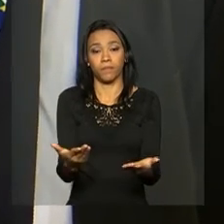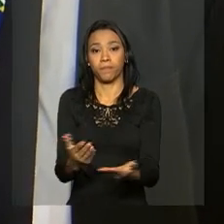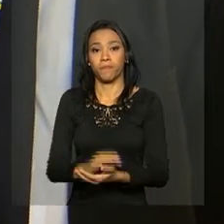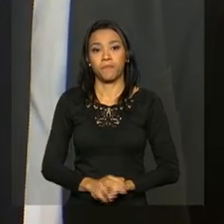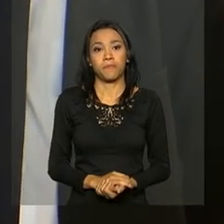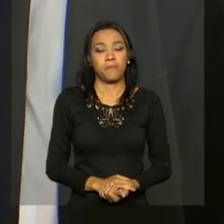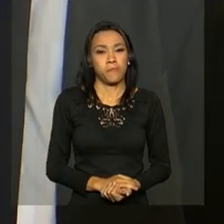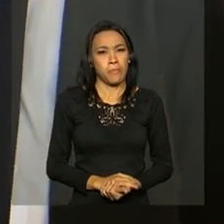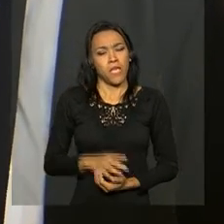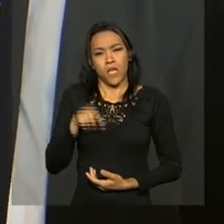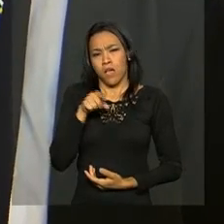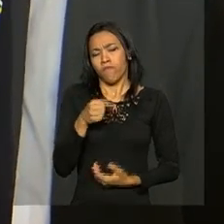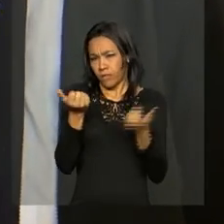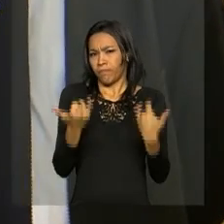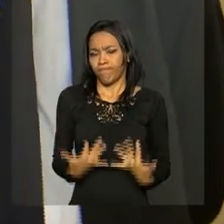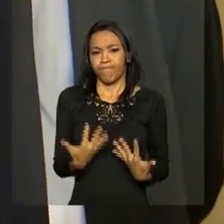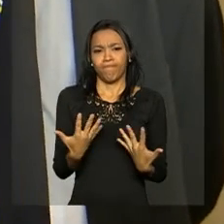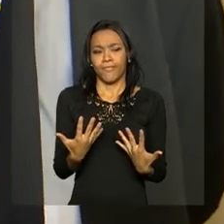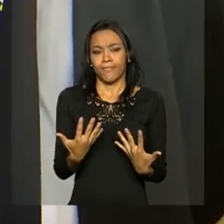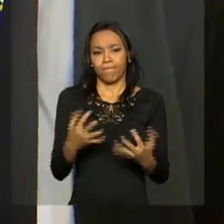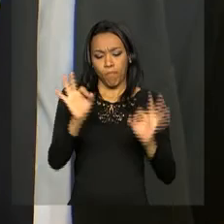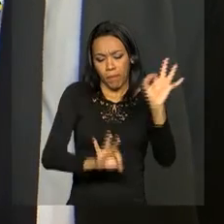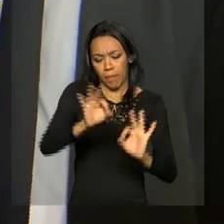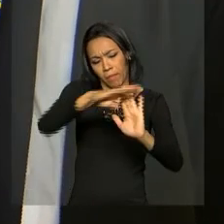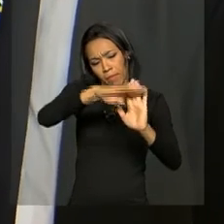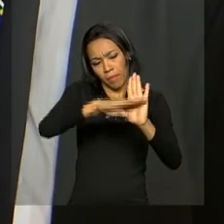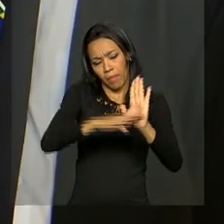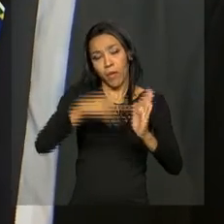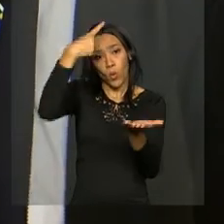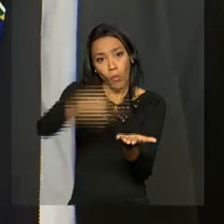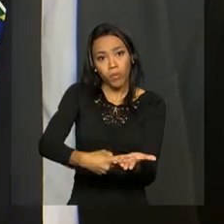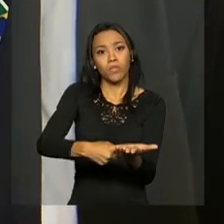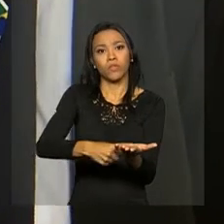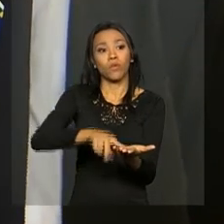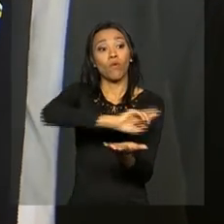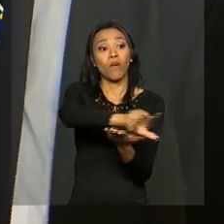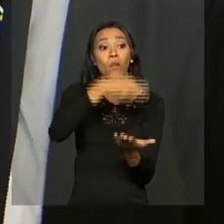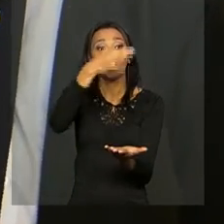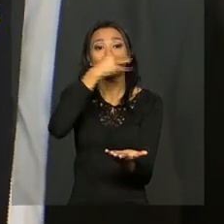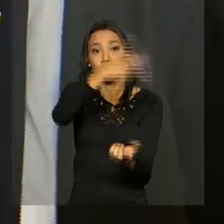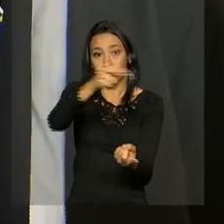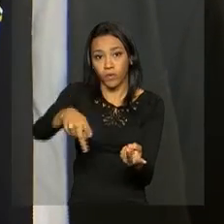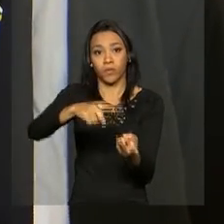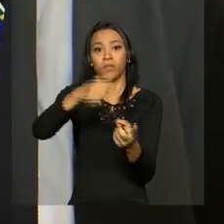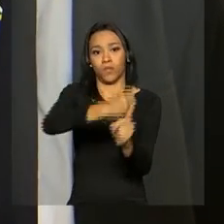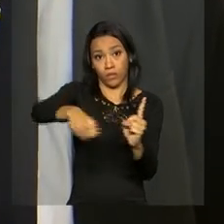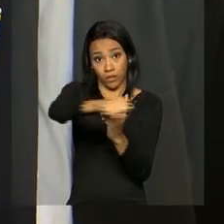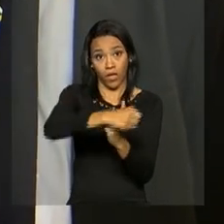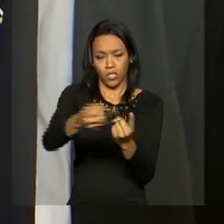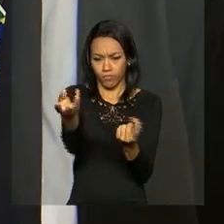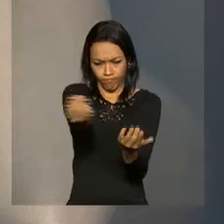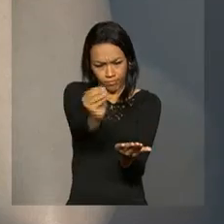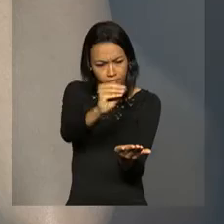Então, você especificar e estabelecer esse compromisso entre os milhões de professores, o conjunto da sociedade, enfim,